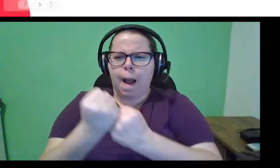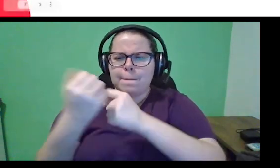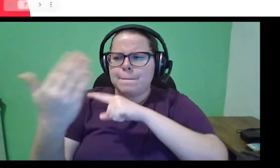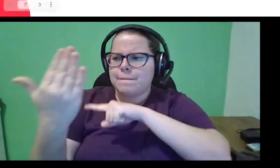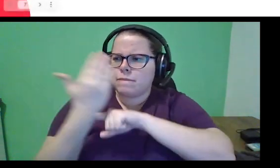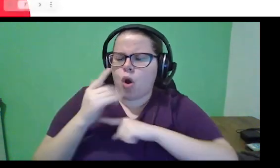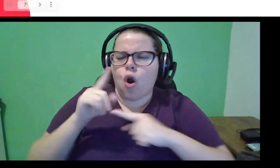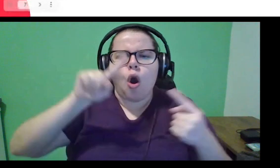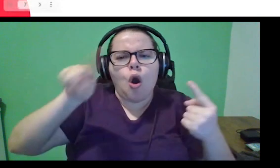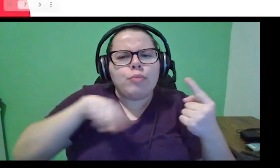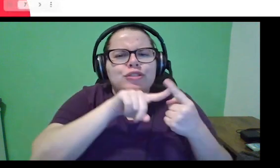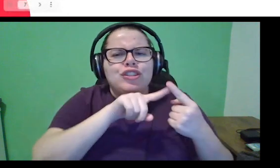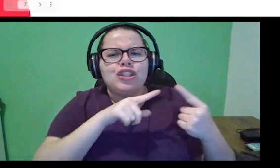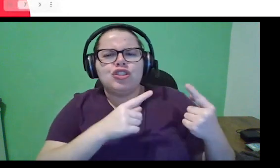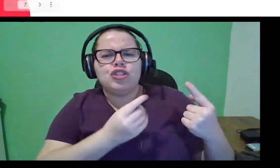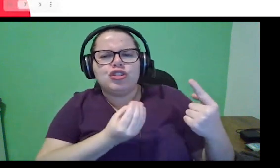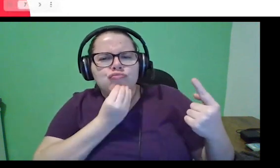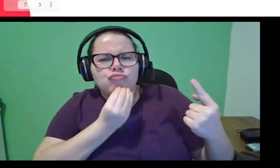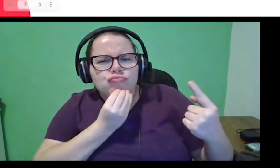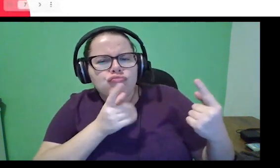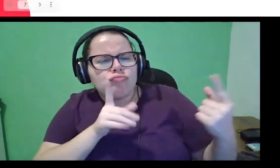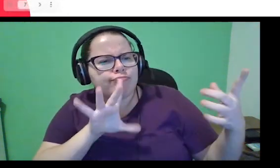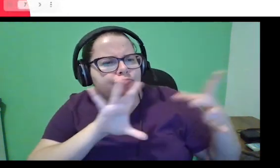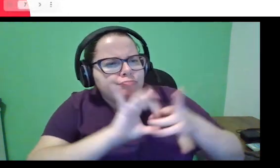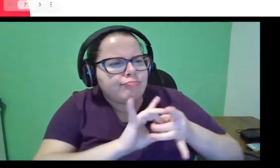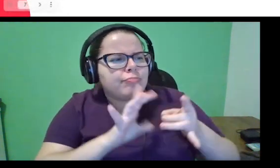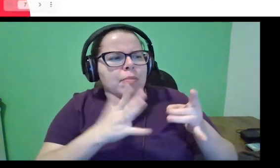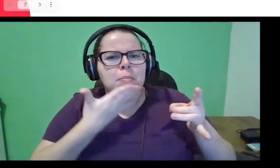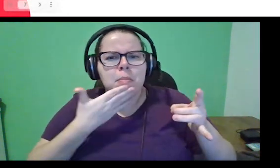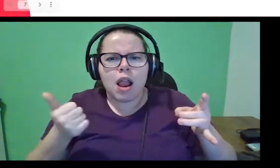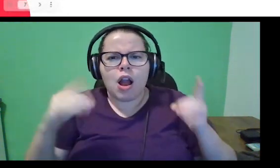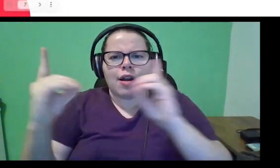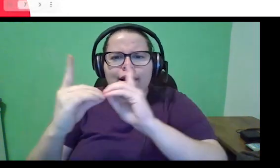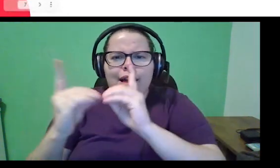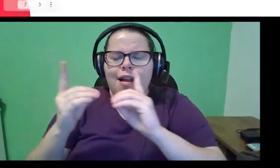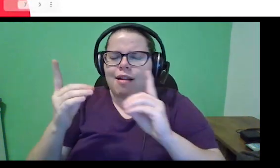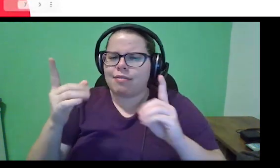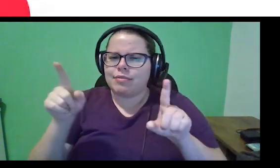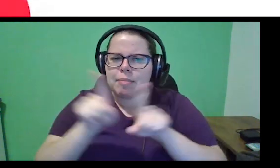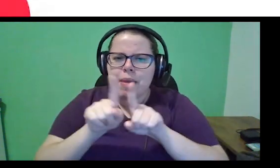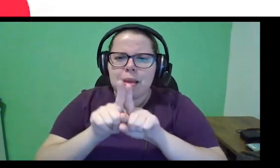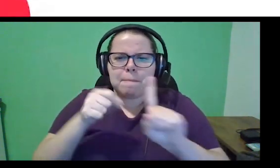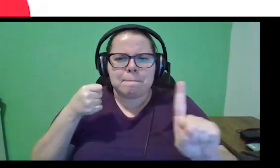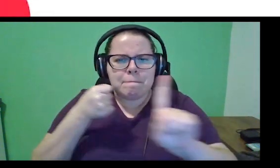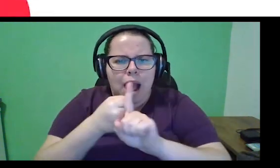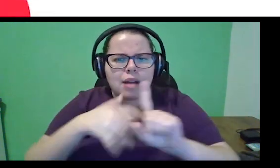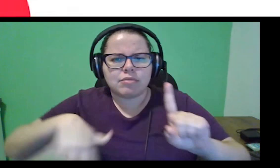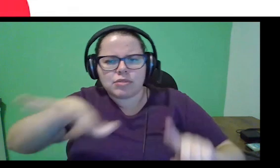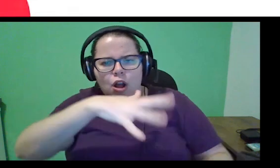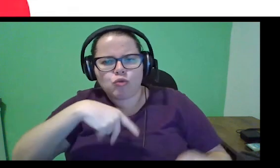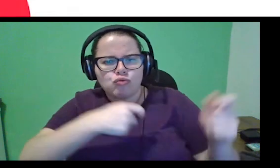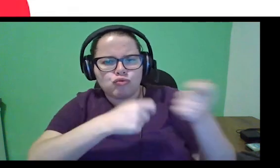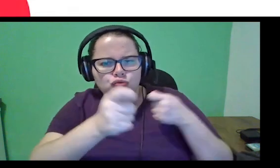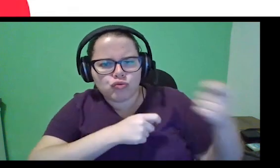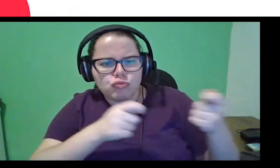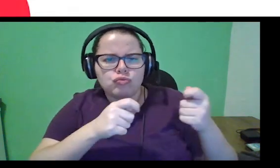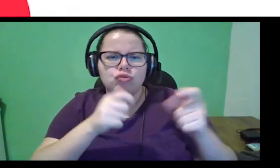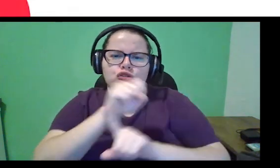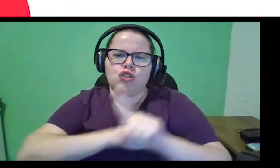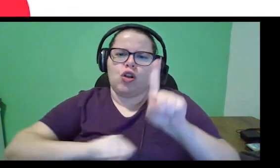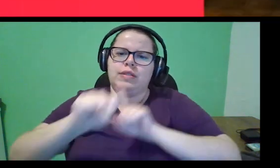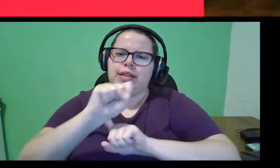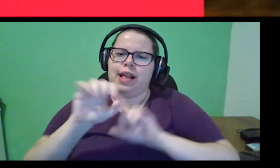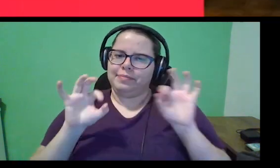né, para atender um mercado, para atender os clientes da melhor forma, impactar o mercado, a sociedade, enfim, tá?